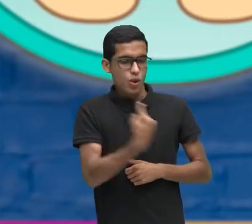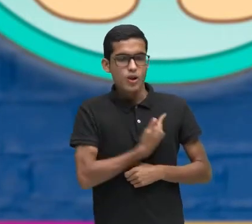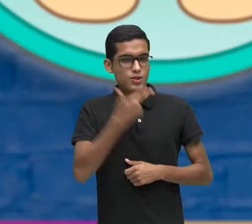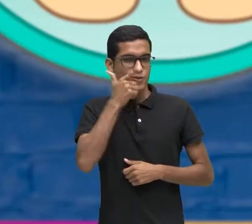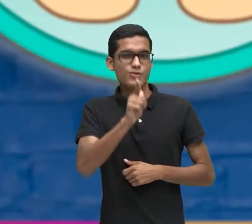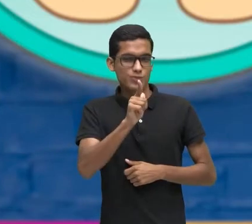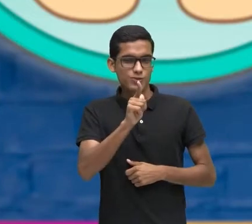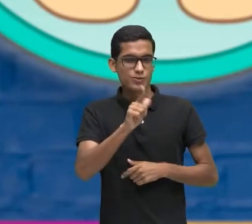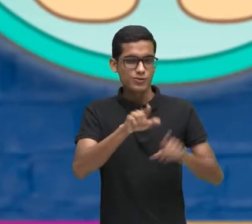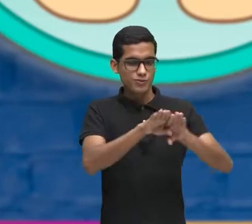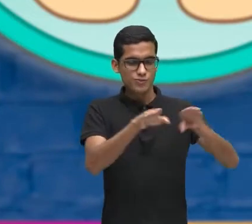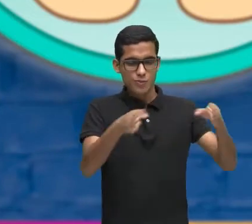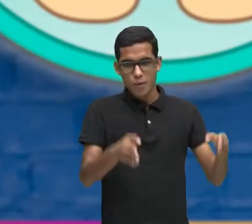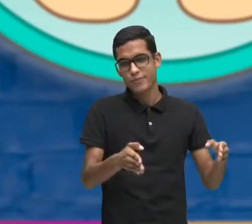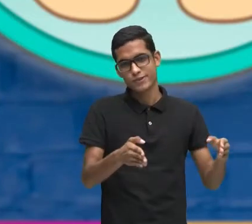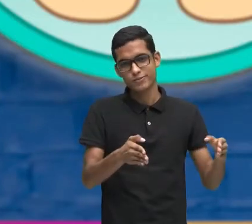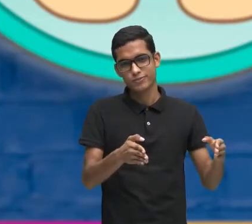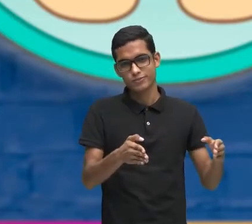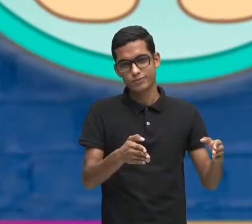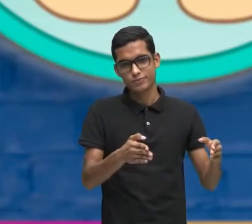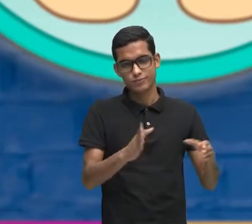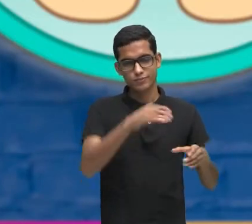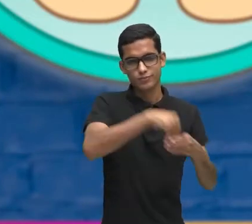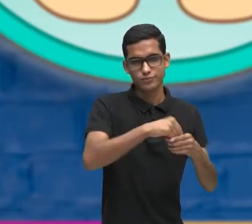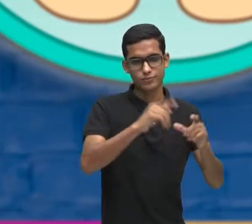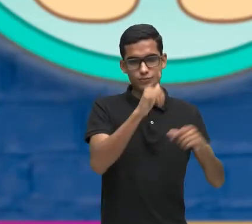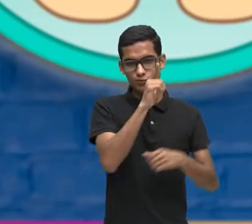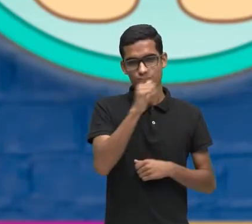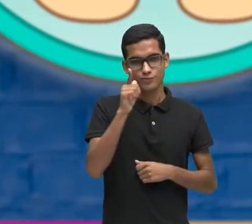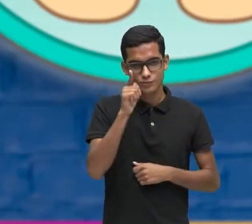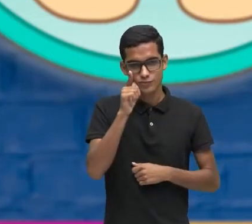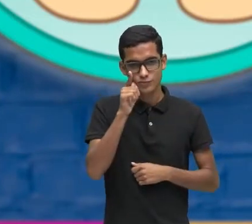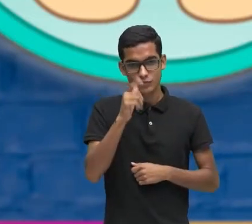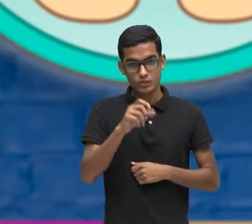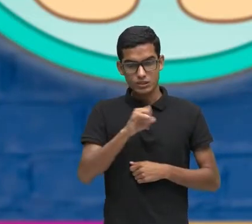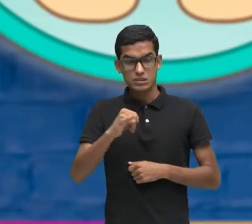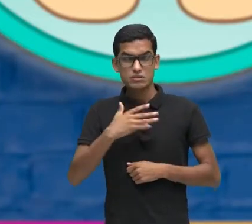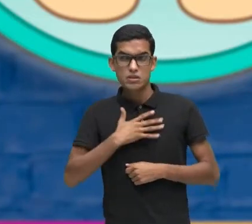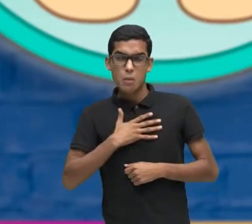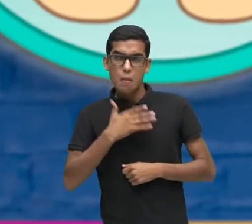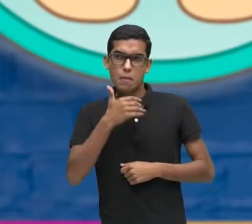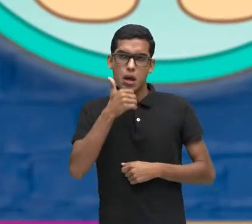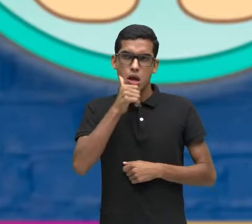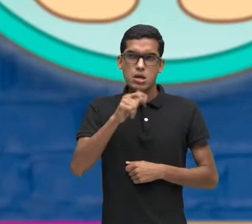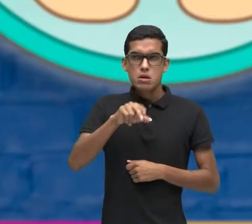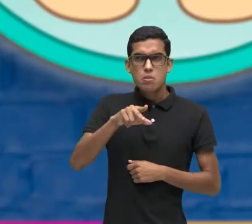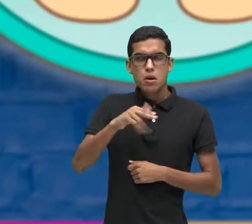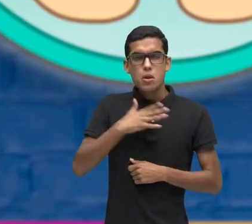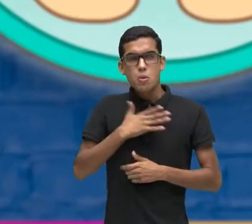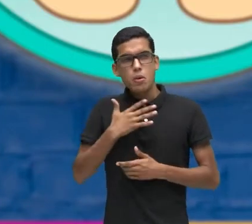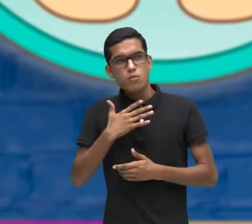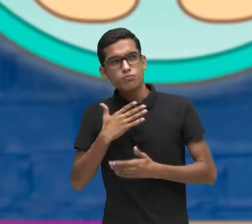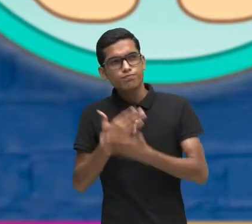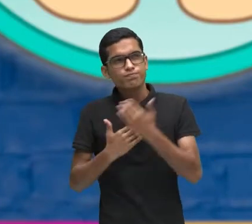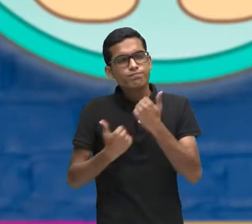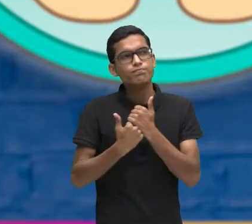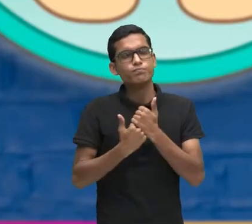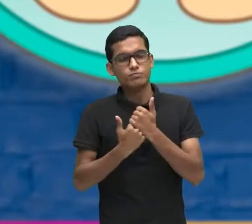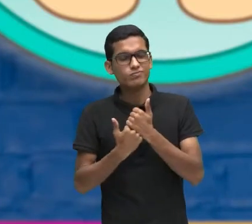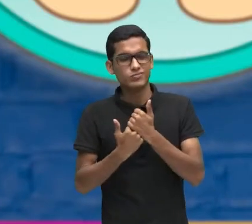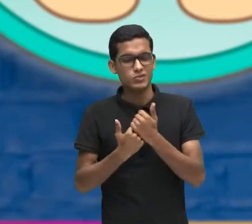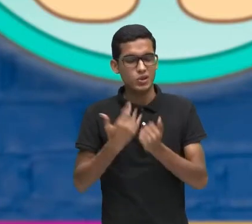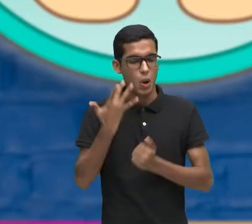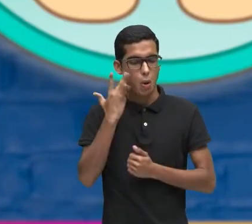Você pode pensar Não Se fosse a minha irmã Que estivesse aqui No meu lugar Ela não estaria chateada